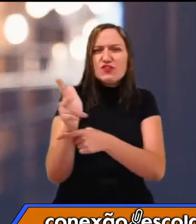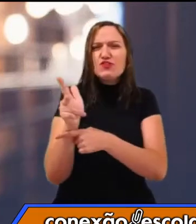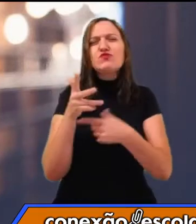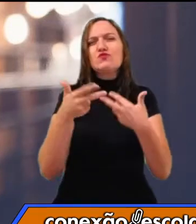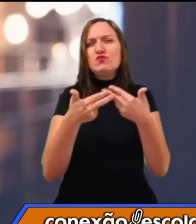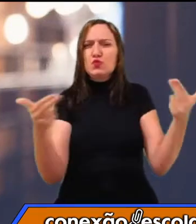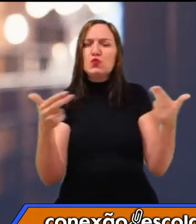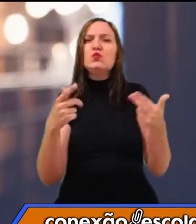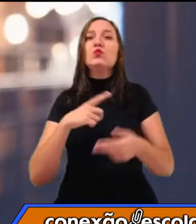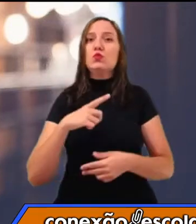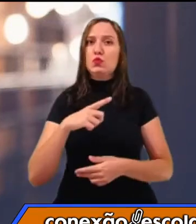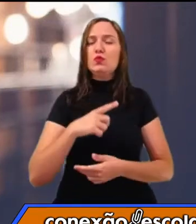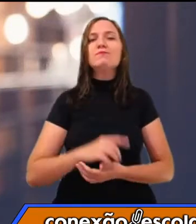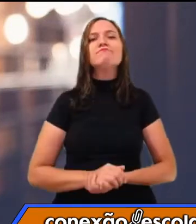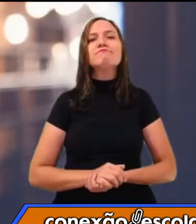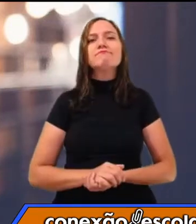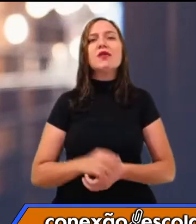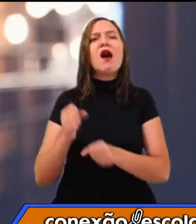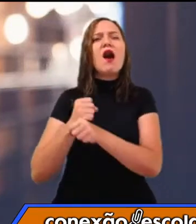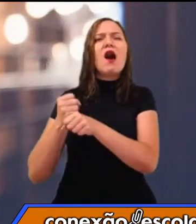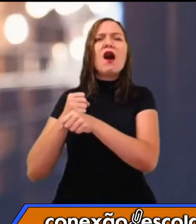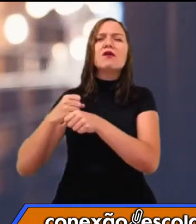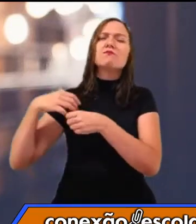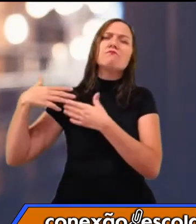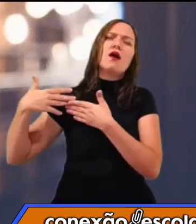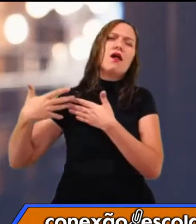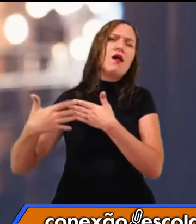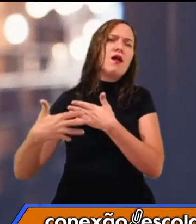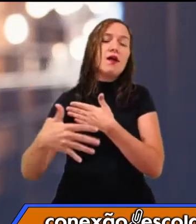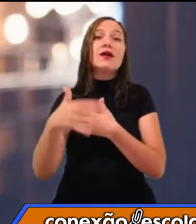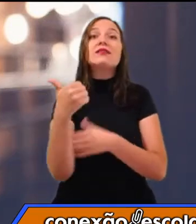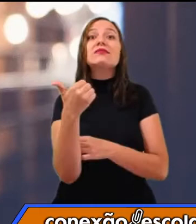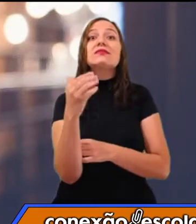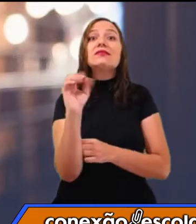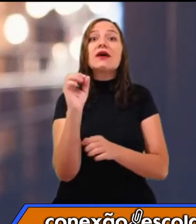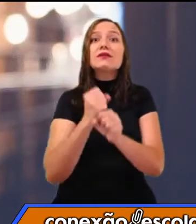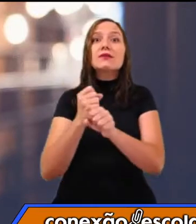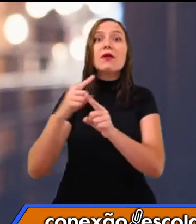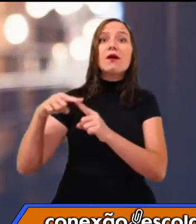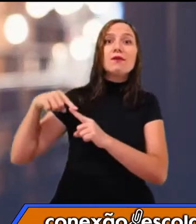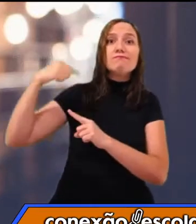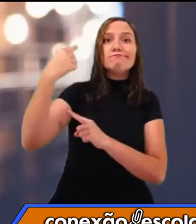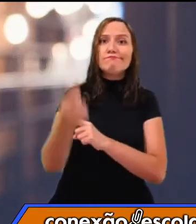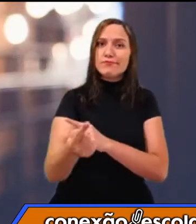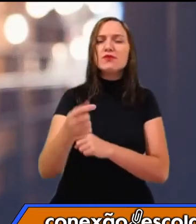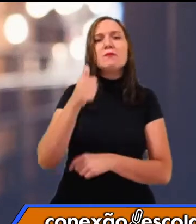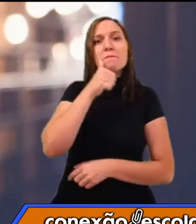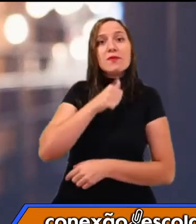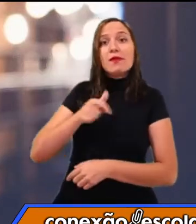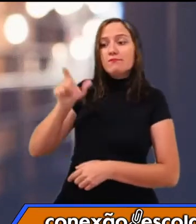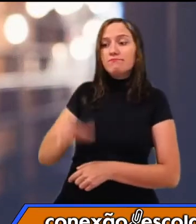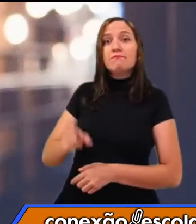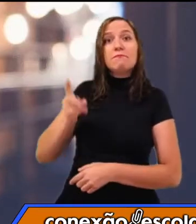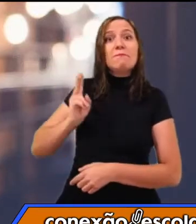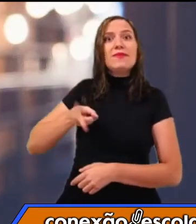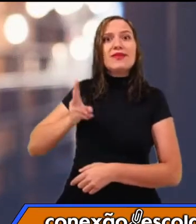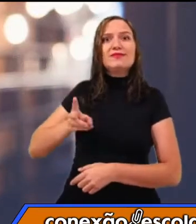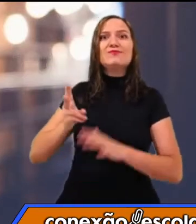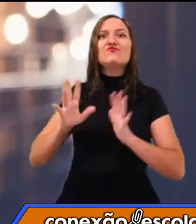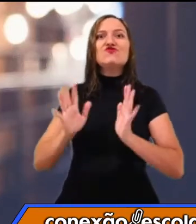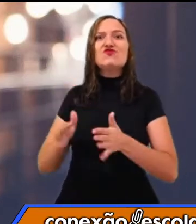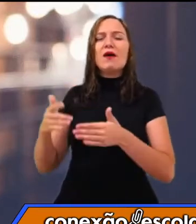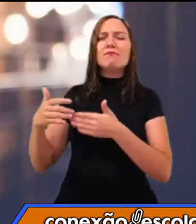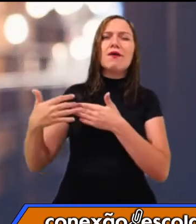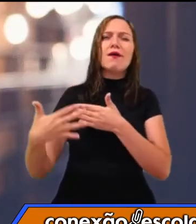passa-se o tempo, vamos imaginar, 10 anos depois, essa menina está com 25